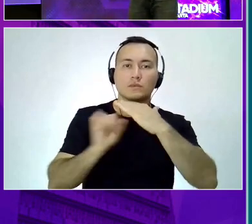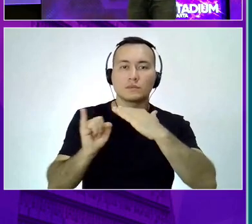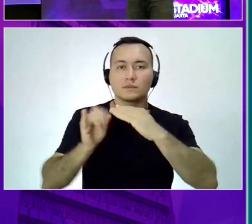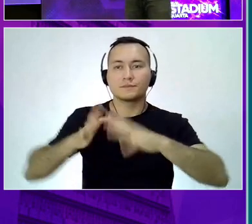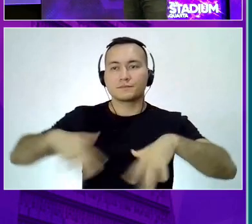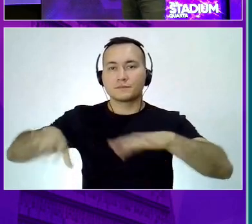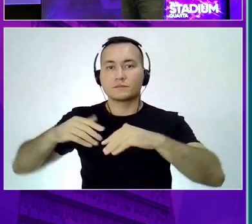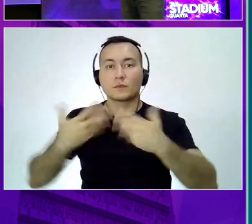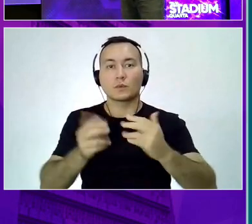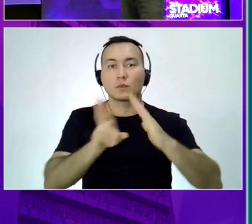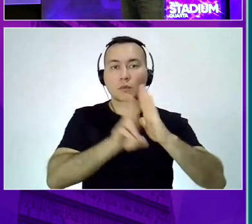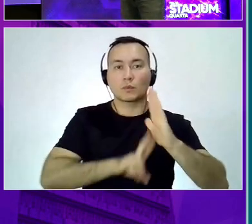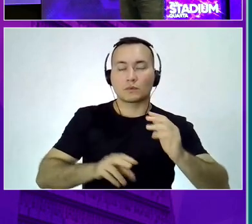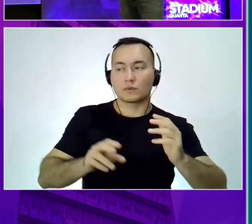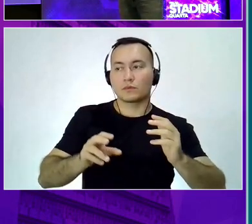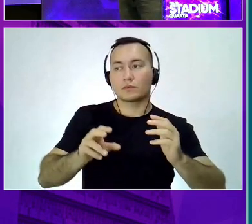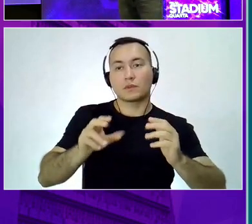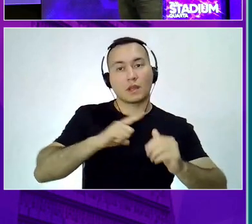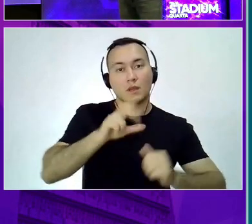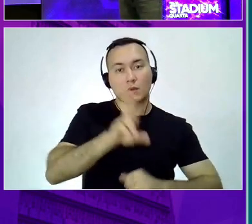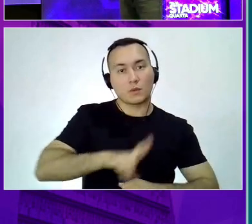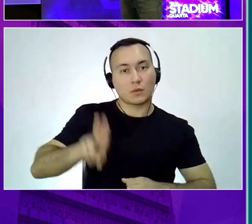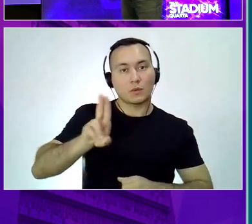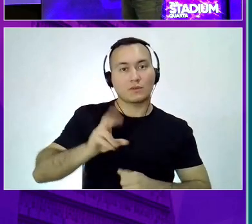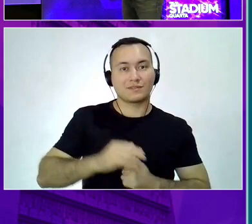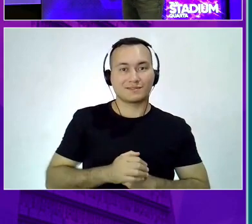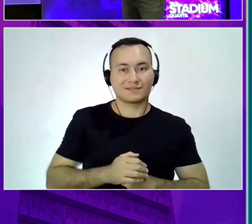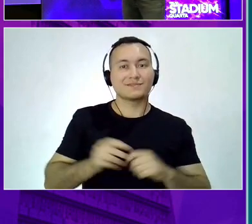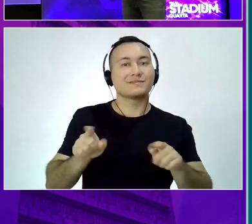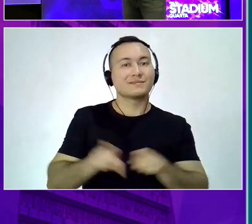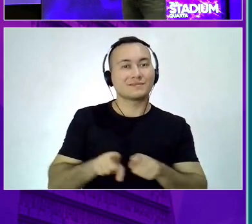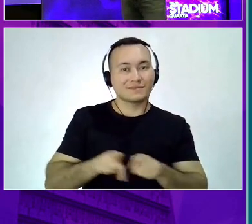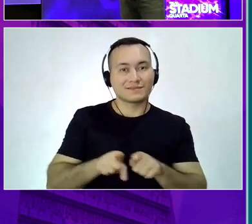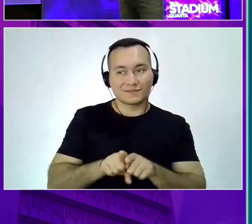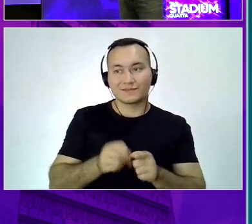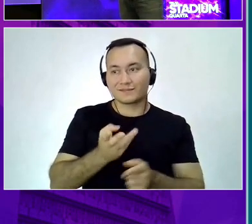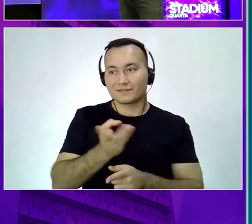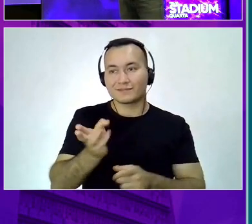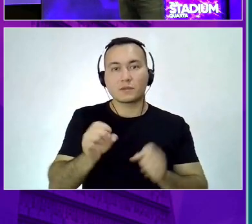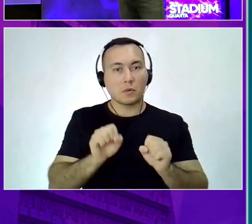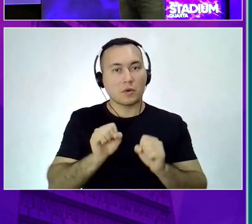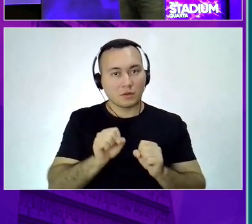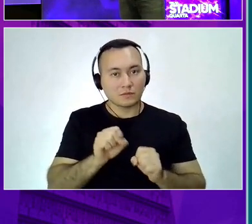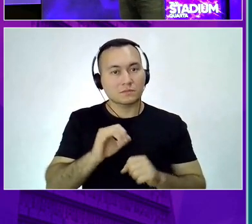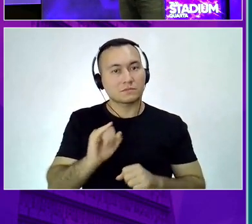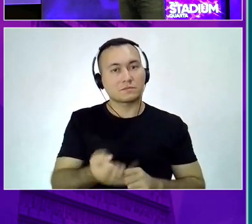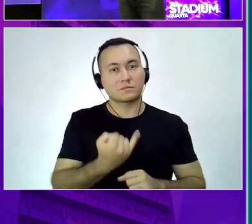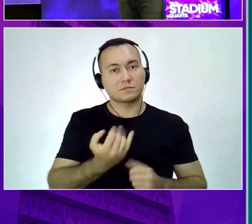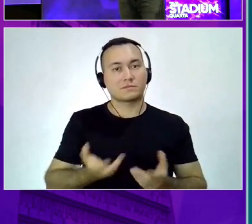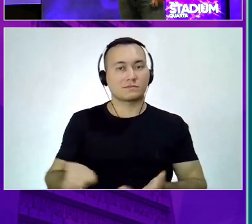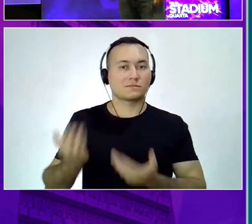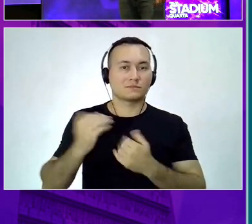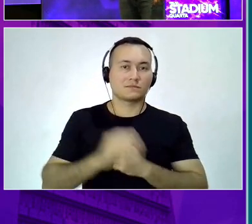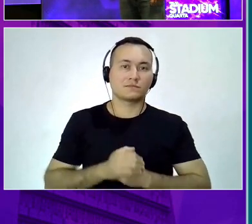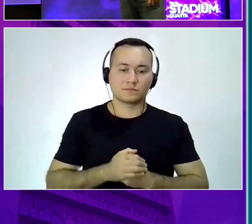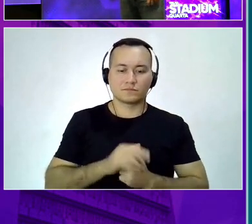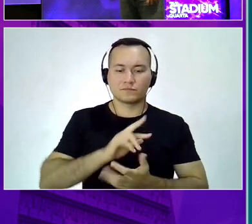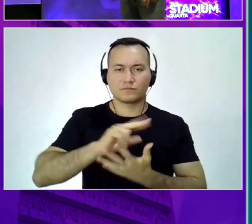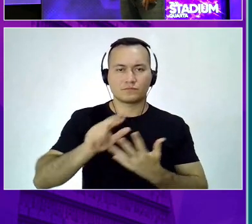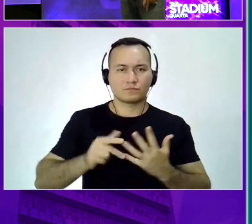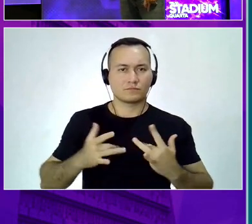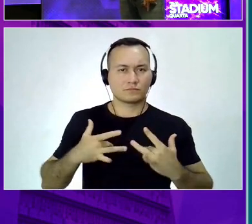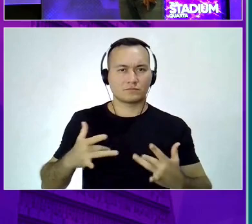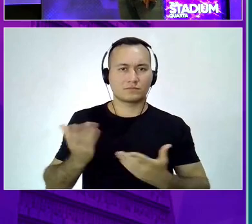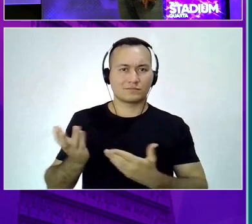também. Fiquem à vontade para bater um papo com a gente. Quem quiser conhecer mais. Tá legal, pessoal? Queria agradecer mais uma vez. Mais um